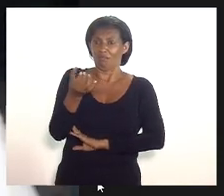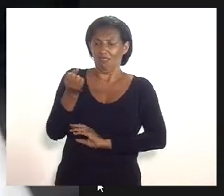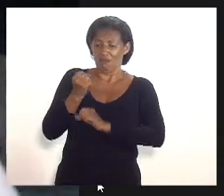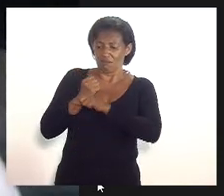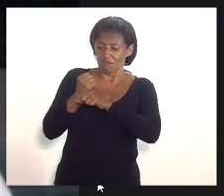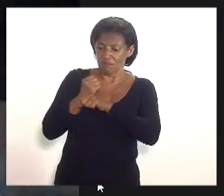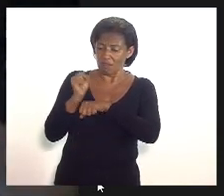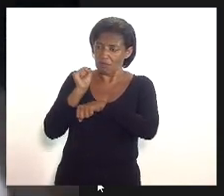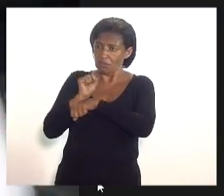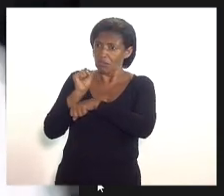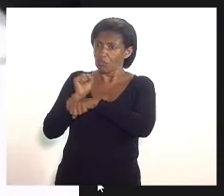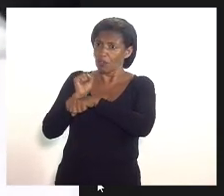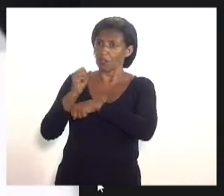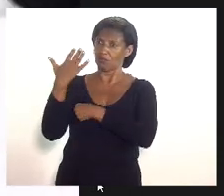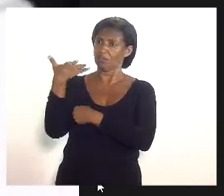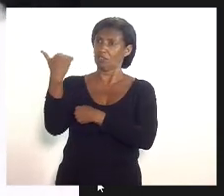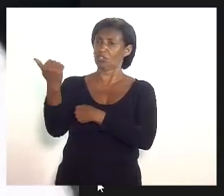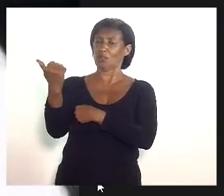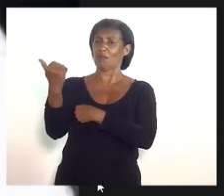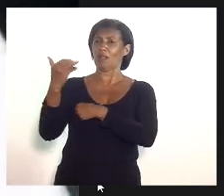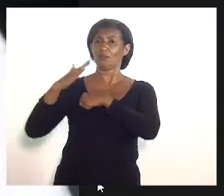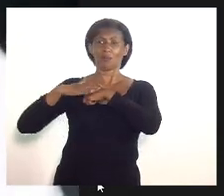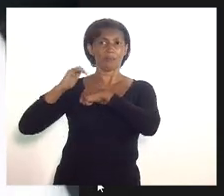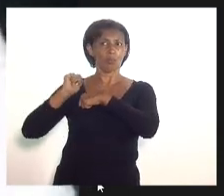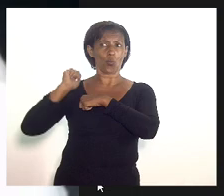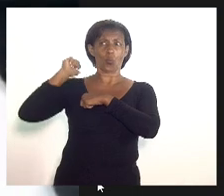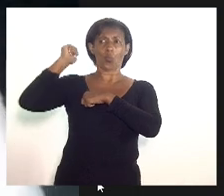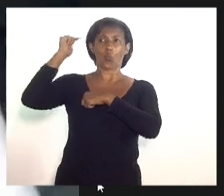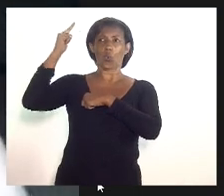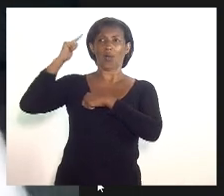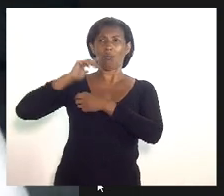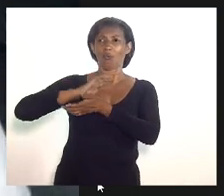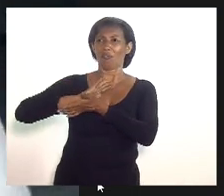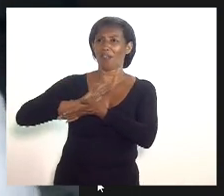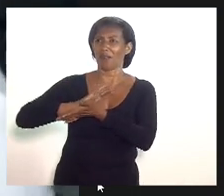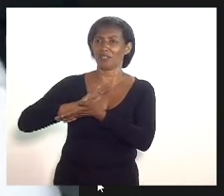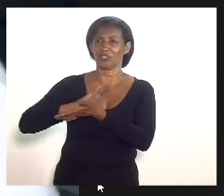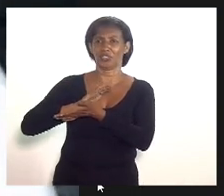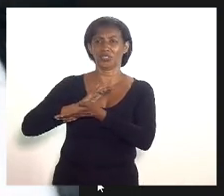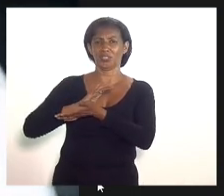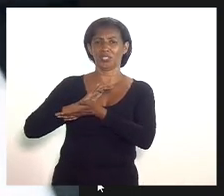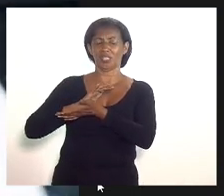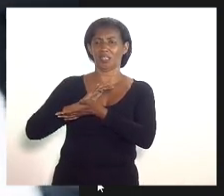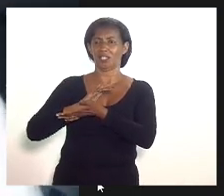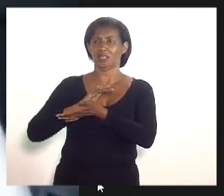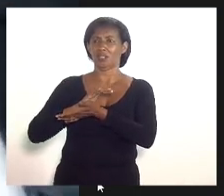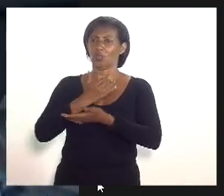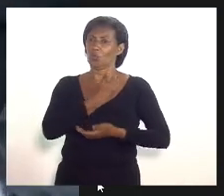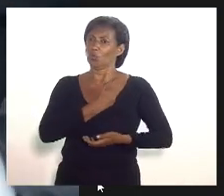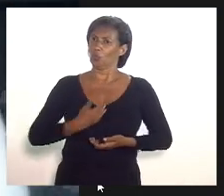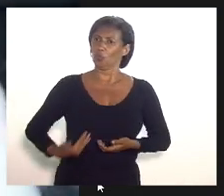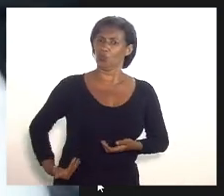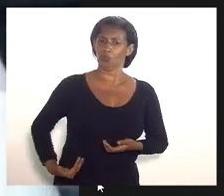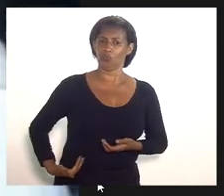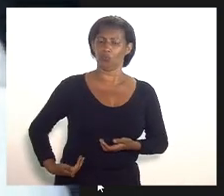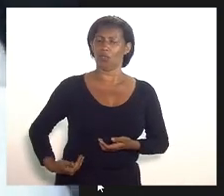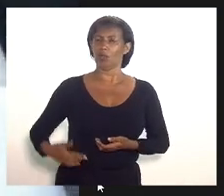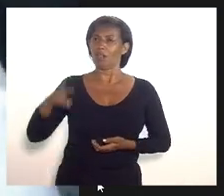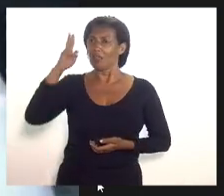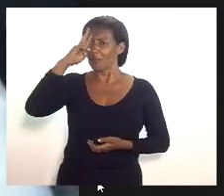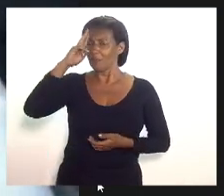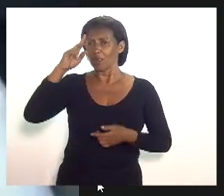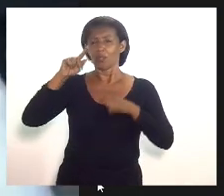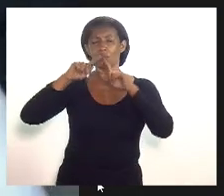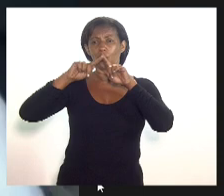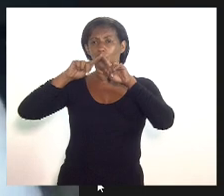chamamento é mais do que isso é uma covardia com o próprio serviço público lembrando que o concurso público é uma